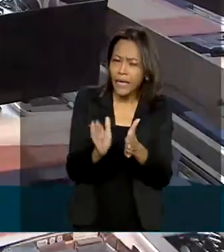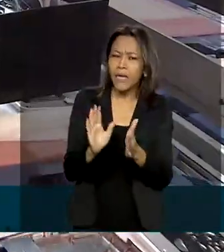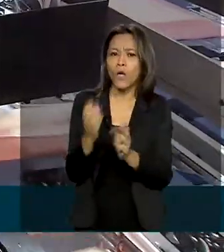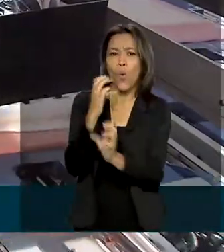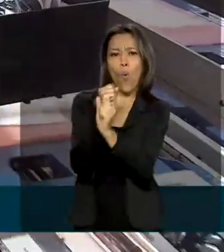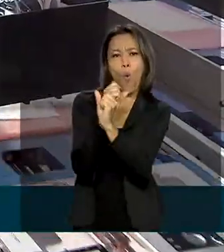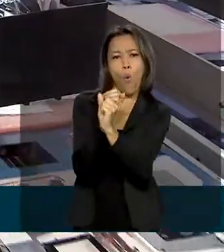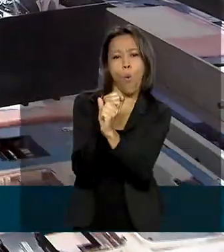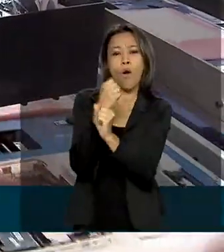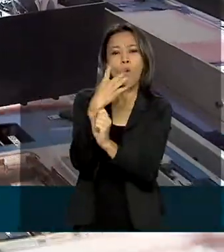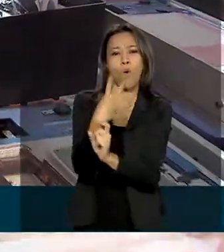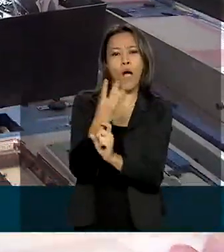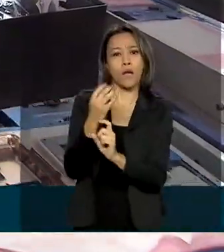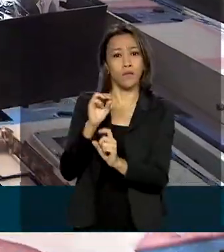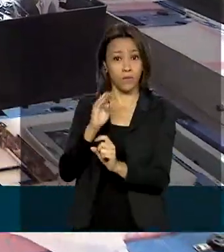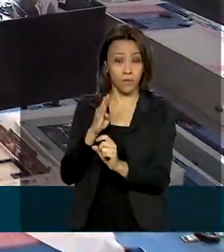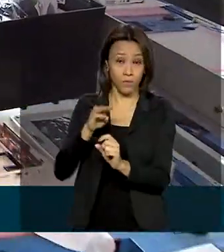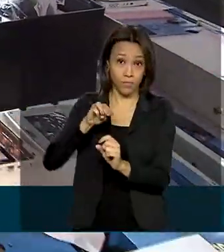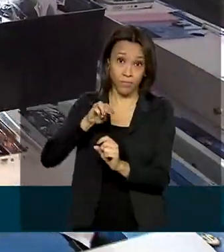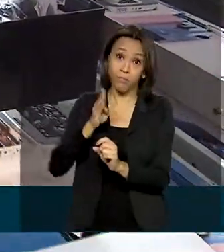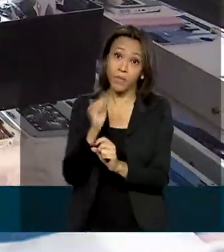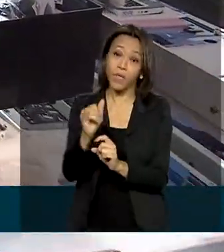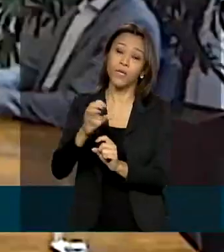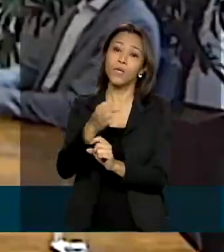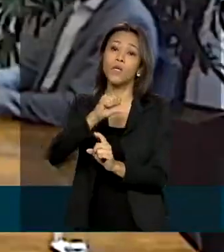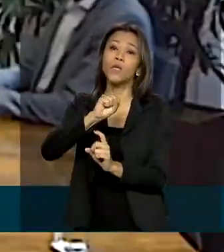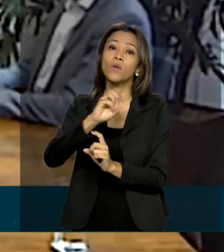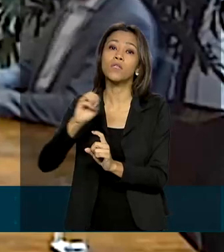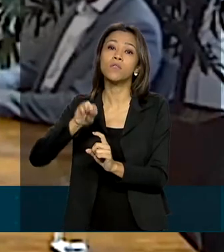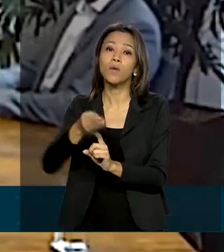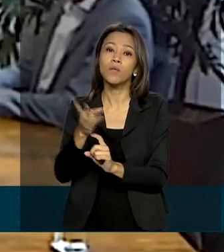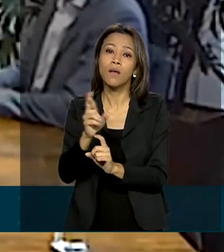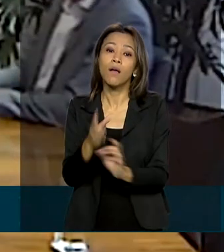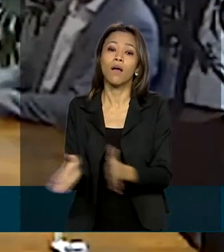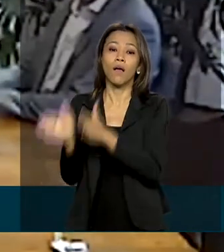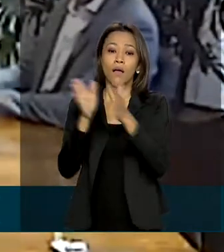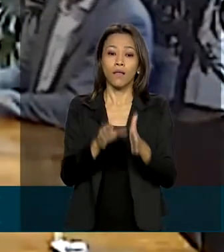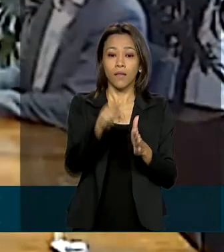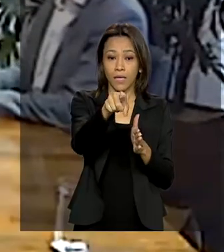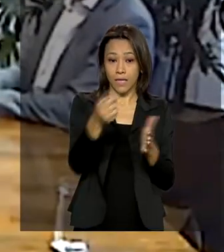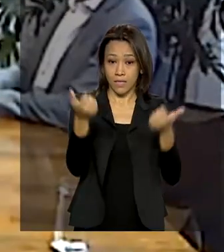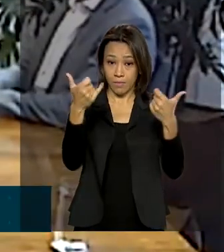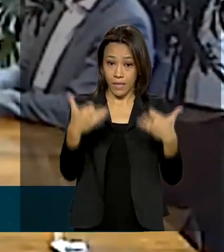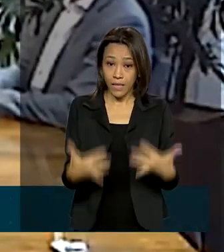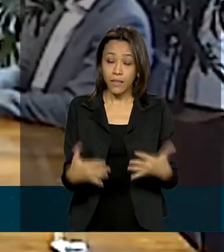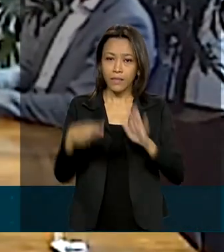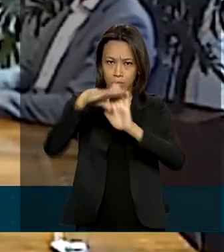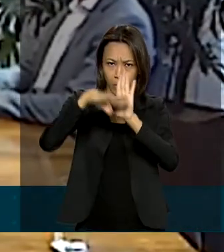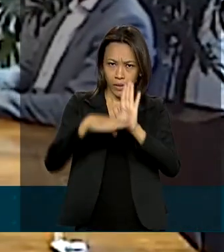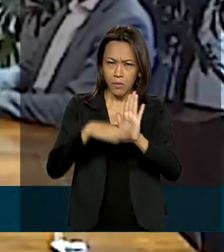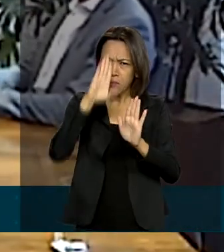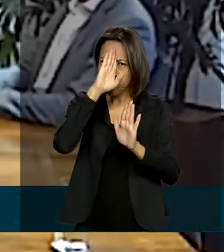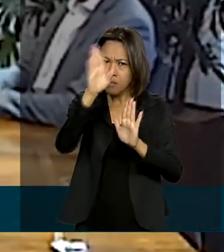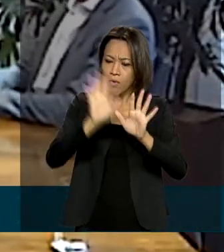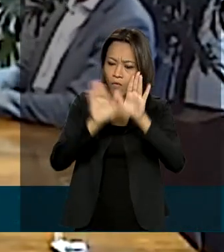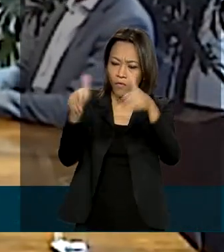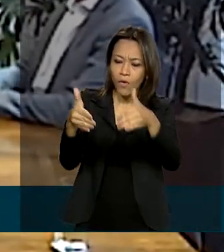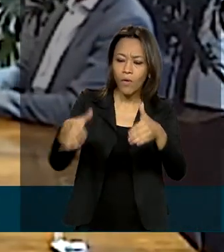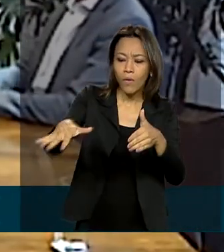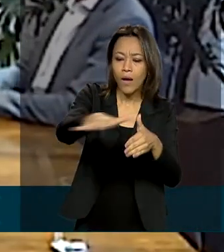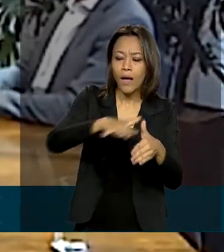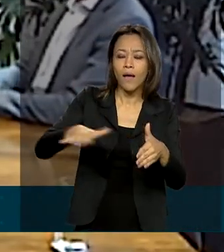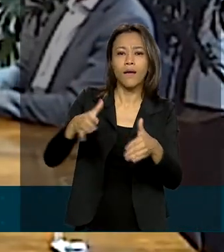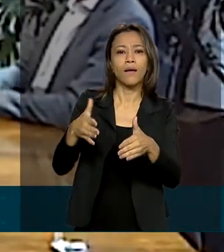até 4 milhões e 800 mil reais anuais. Ele tem como principal alvas micro e pequenas empresas